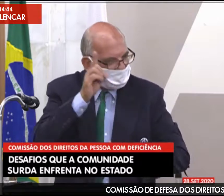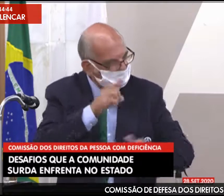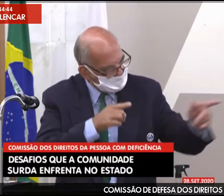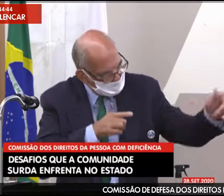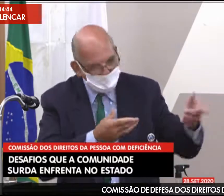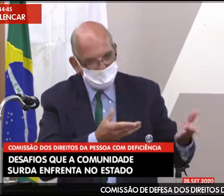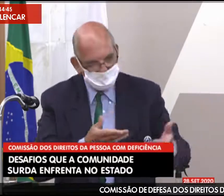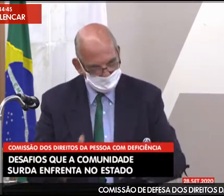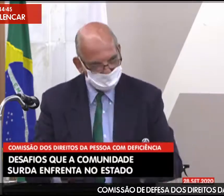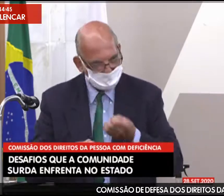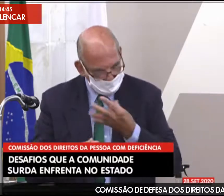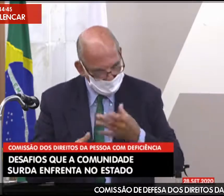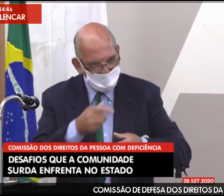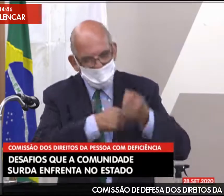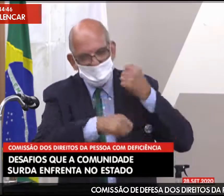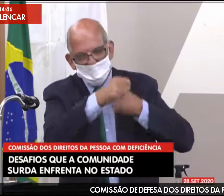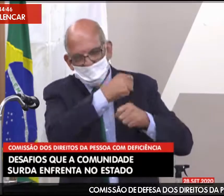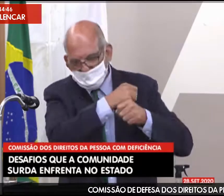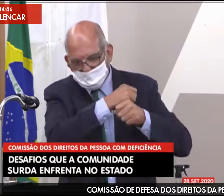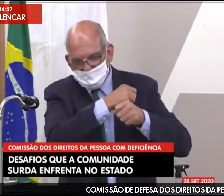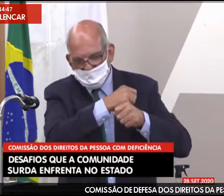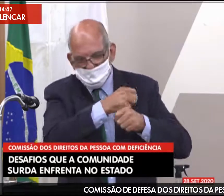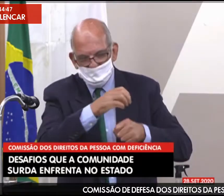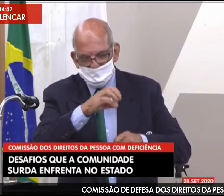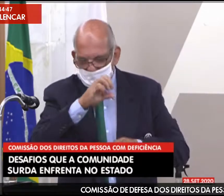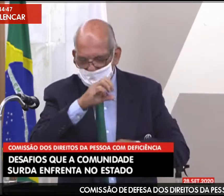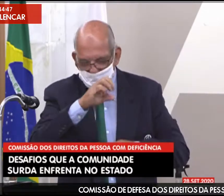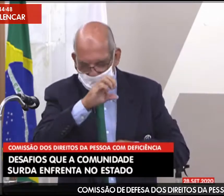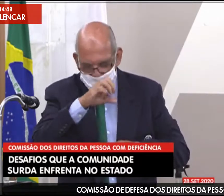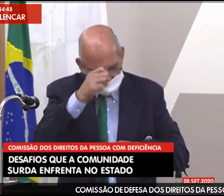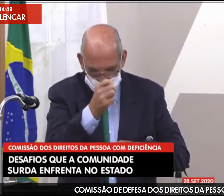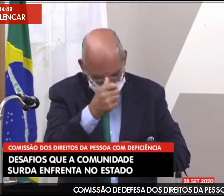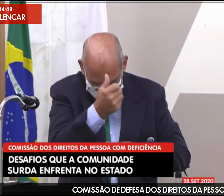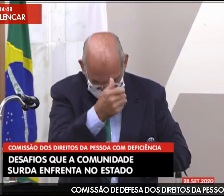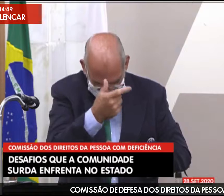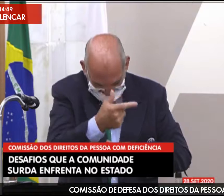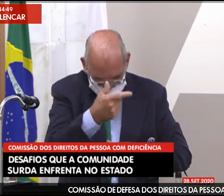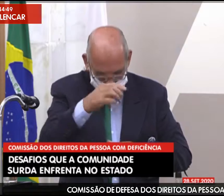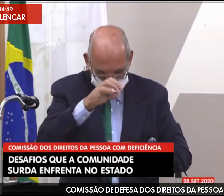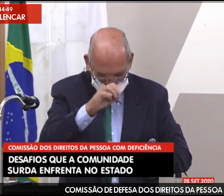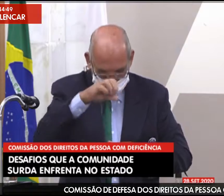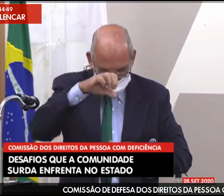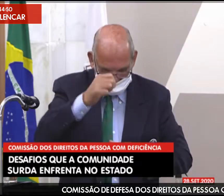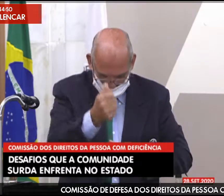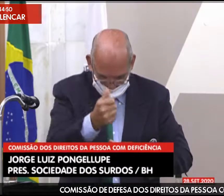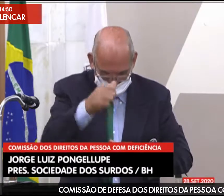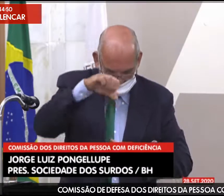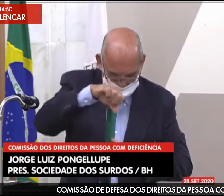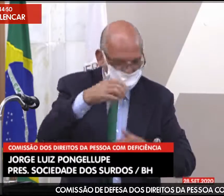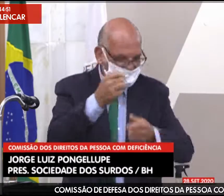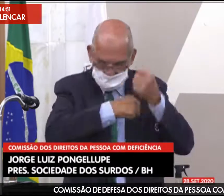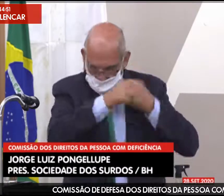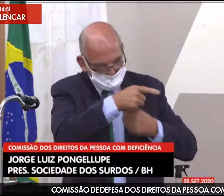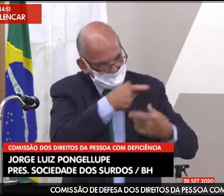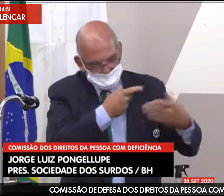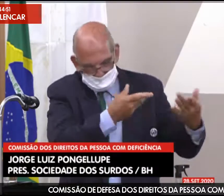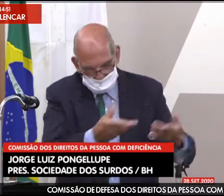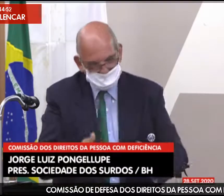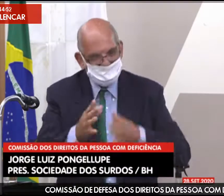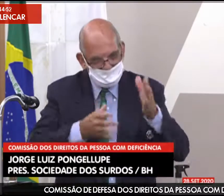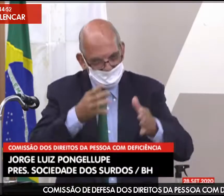E o deputado Zé Guilherme nos convidou para participar aqui